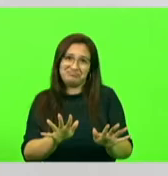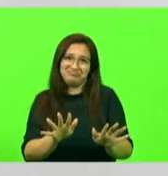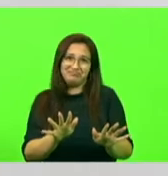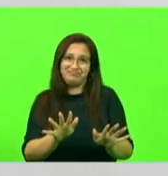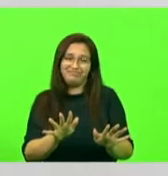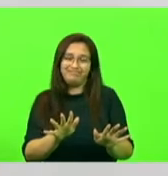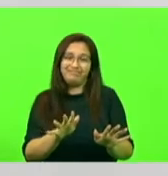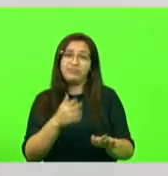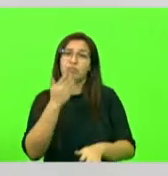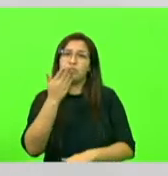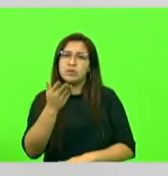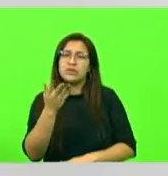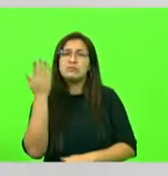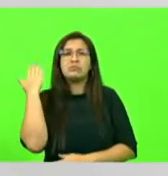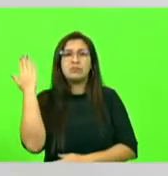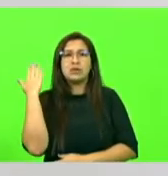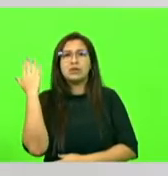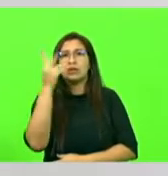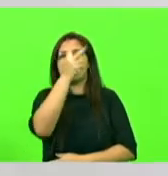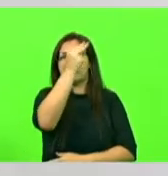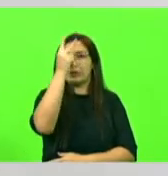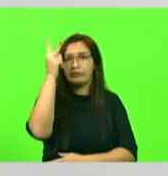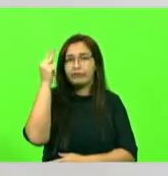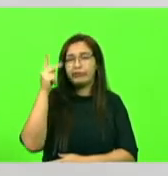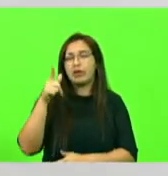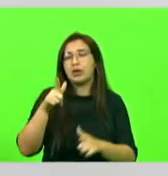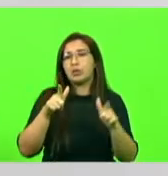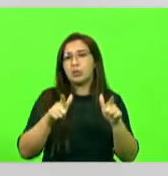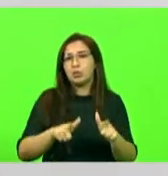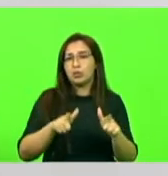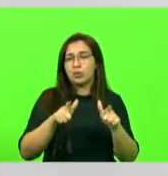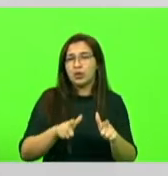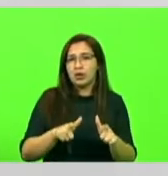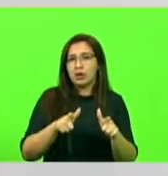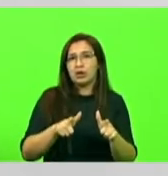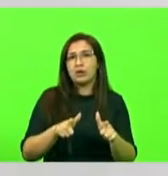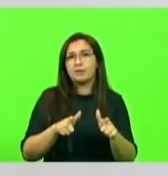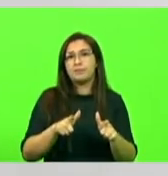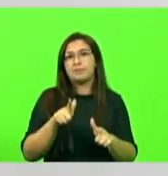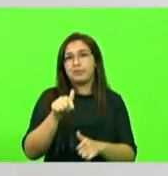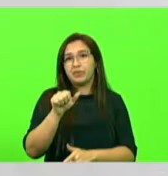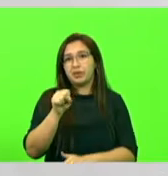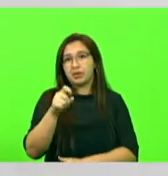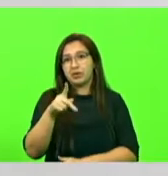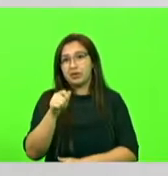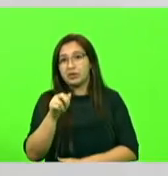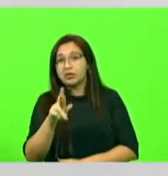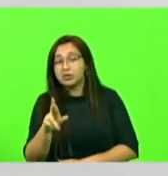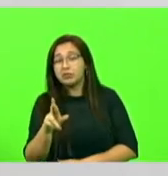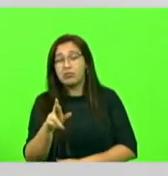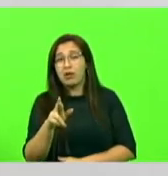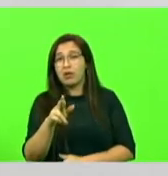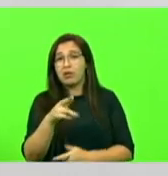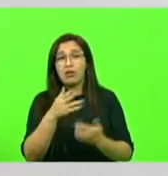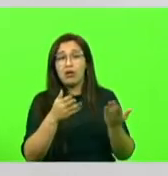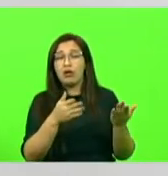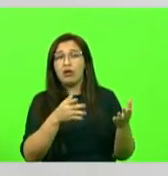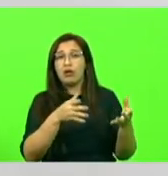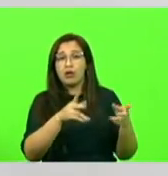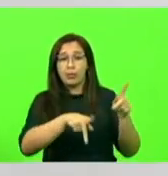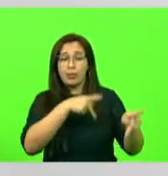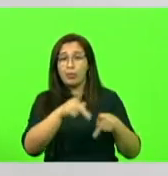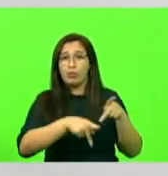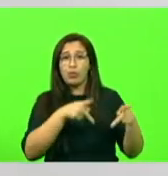que Vossa Excelência presidiu, a cidade foi prefeito, a cidade de Gaspar também não concorda, principalmente a